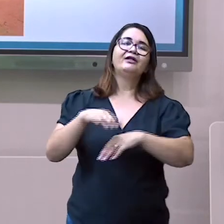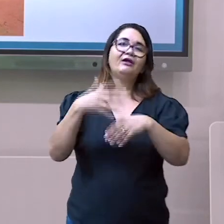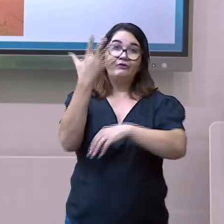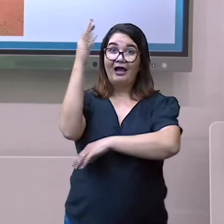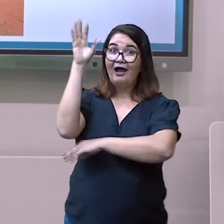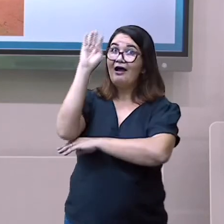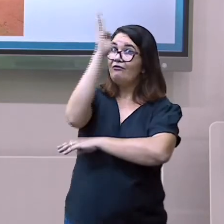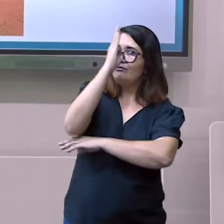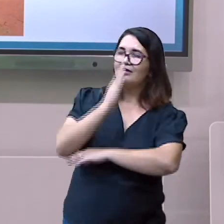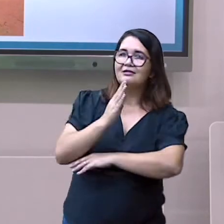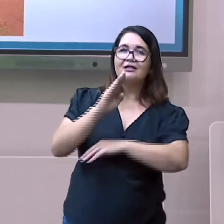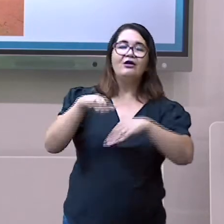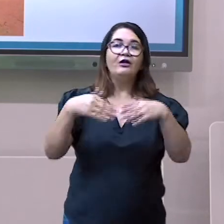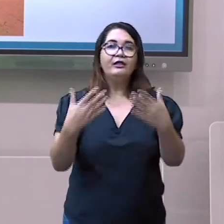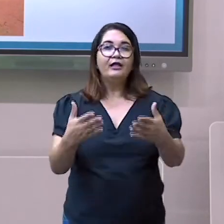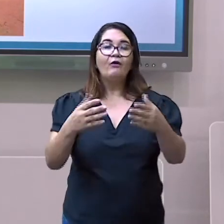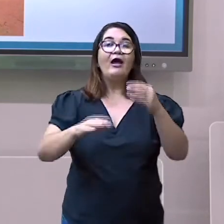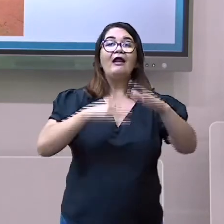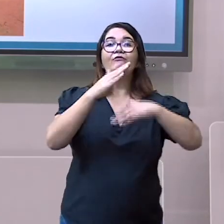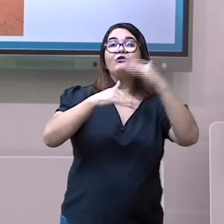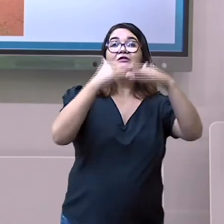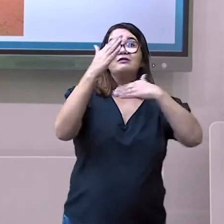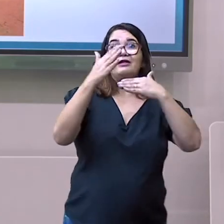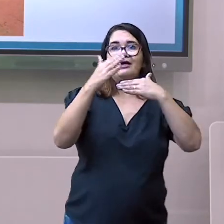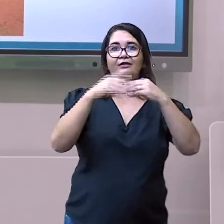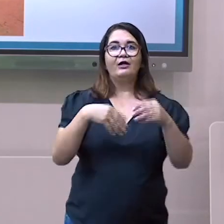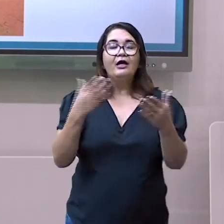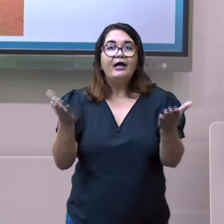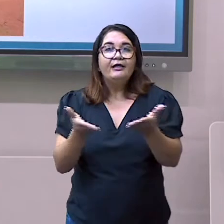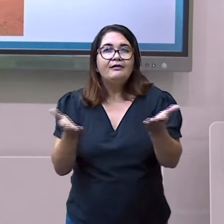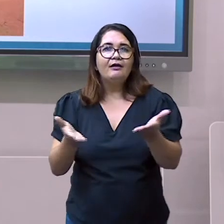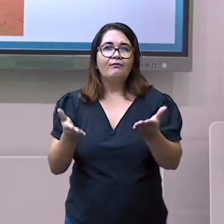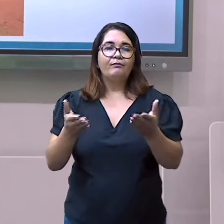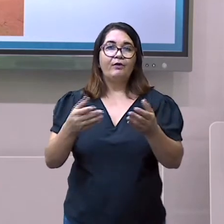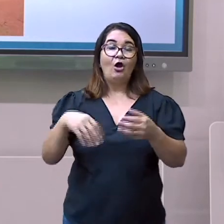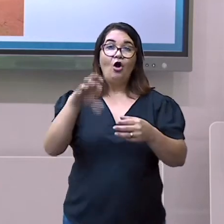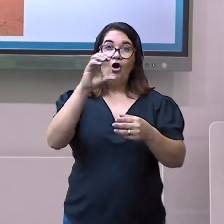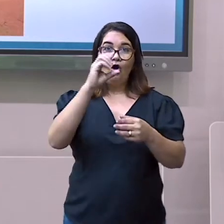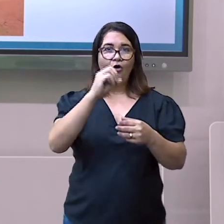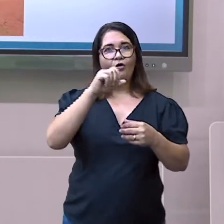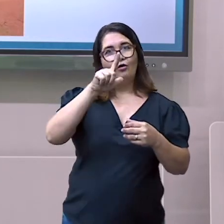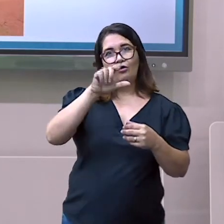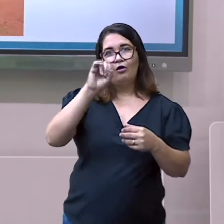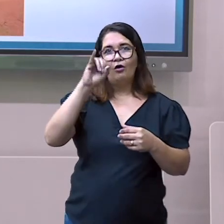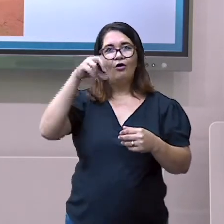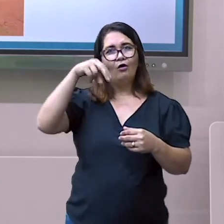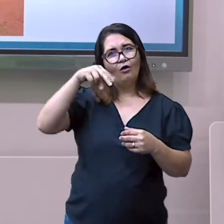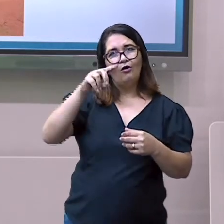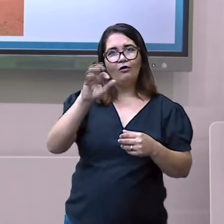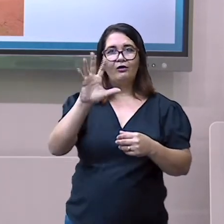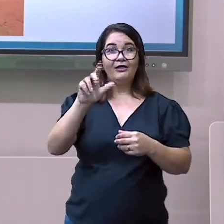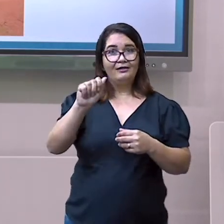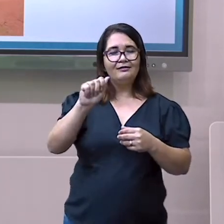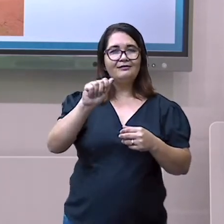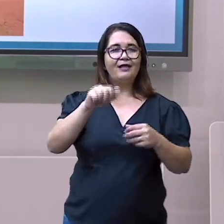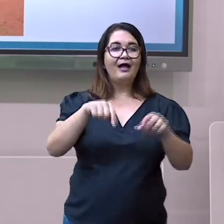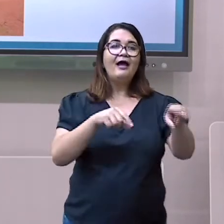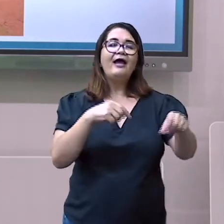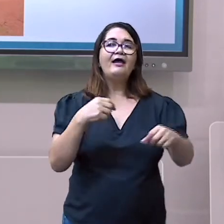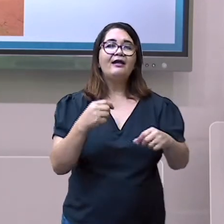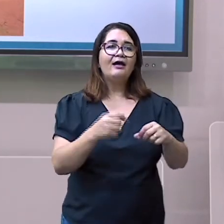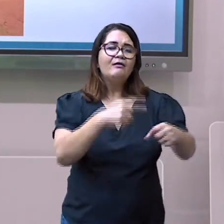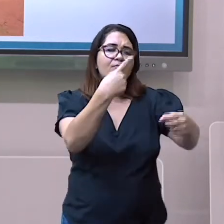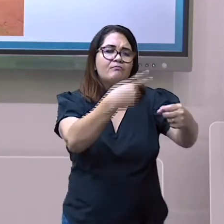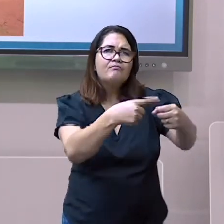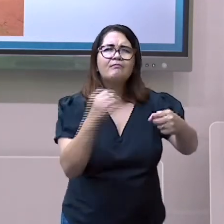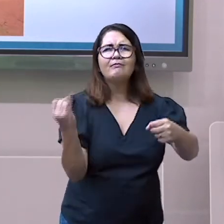Conhecida como a Pequena Lisboa, por sua riqueza e luxo de suas construções, o traçado urbano